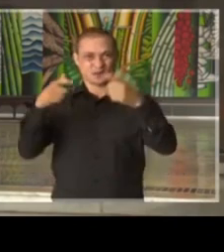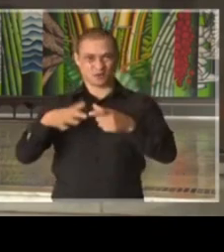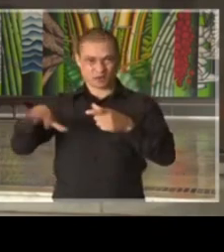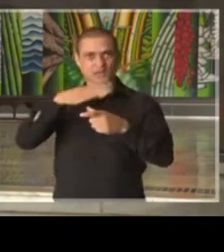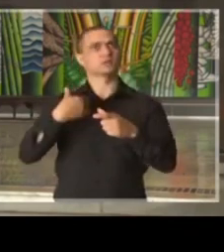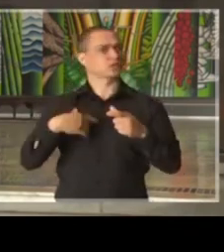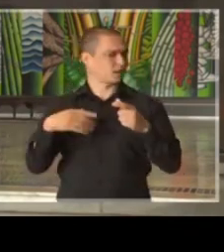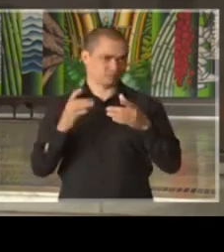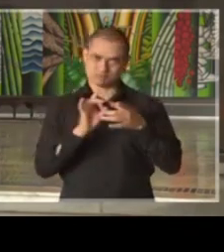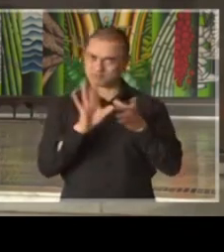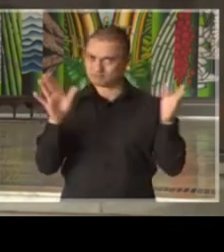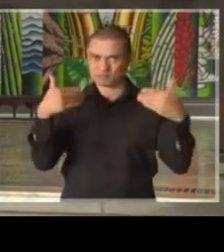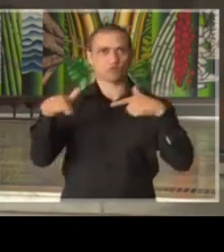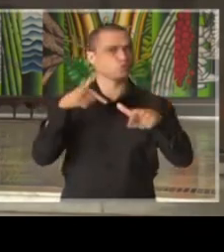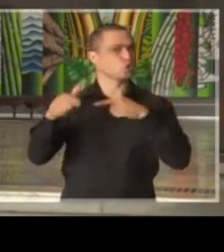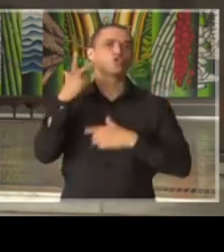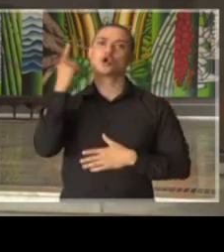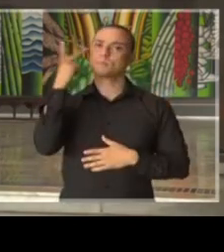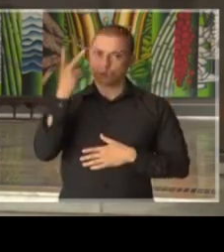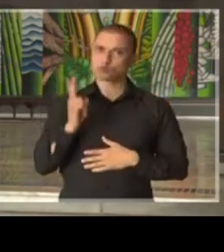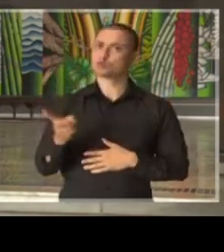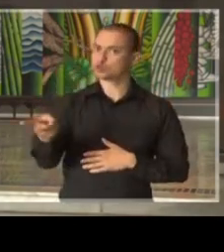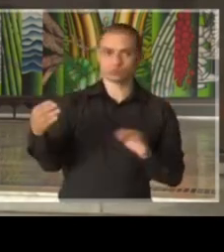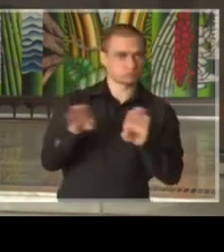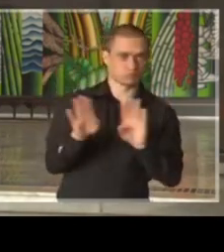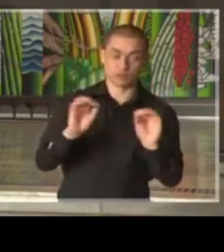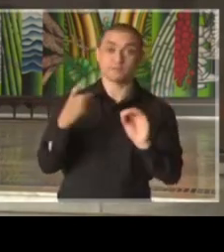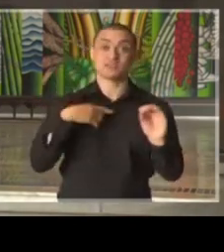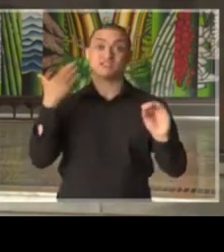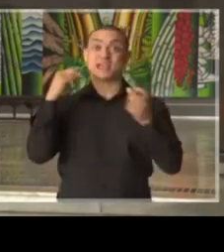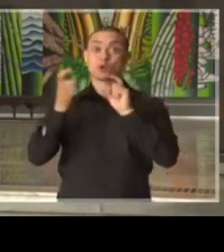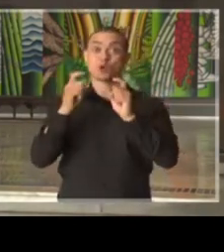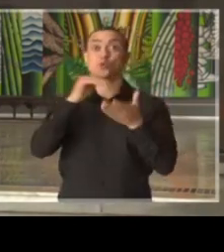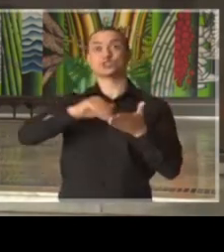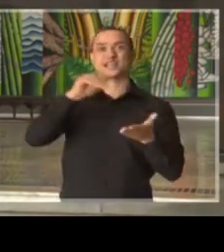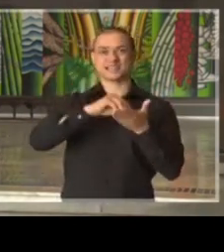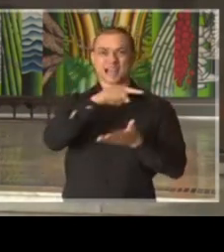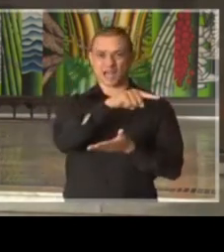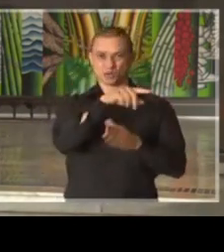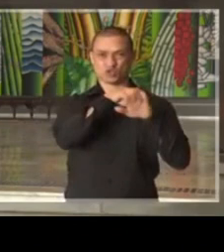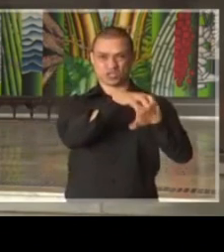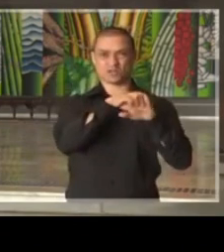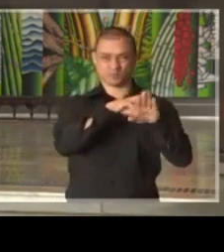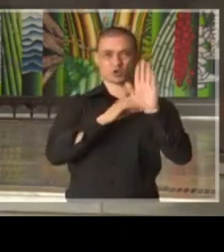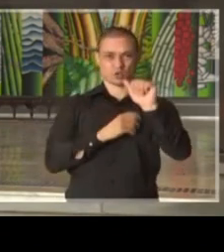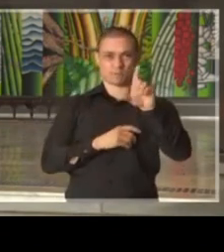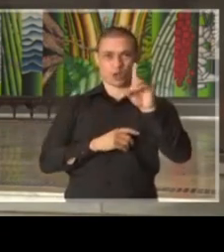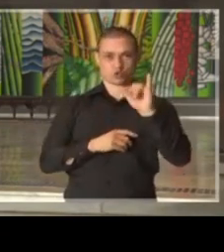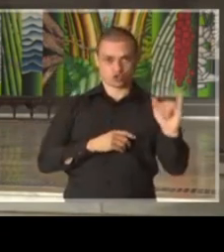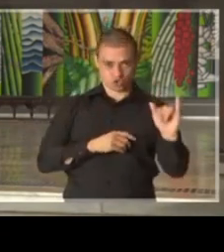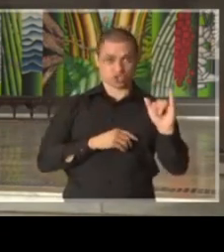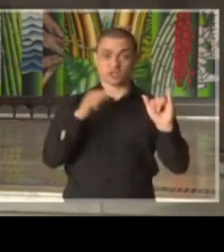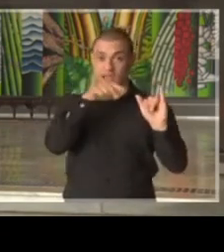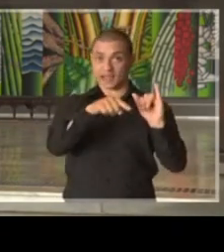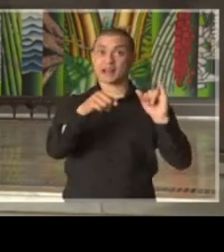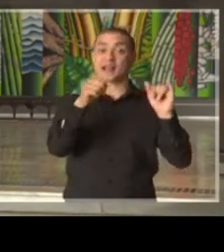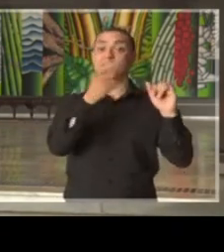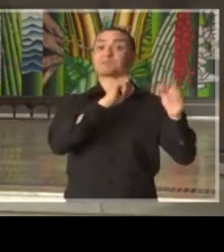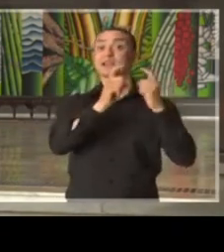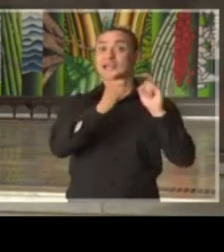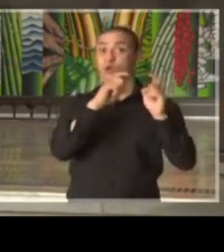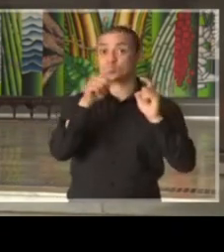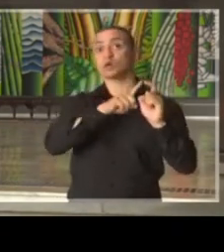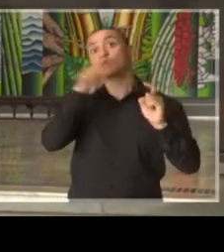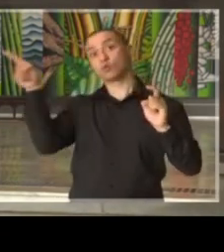regularizado, o funcionamento continua, houve uma reunião do secretário de Transportes Metropolitanos, Alexandre Baldi,